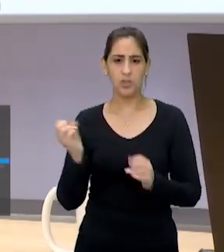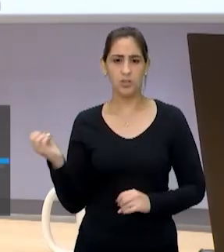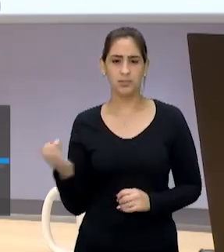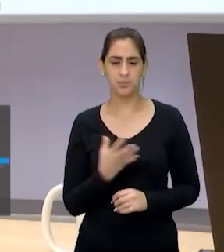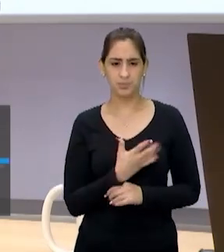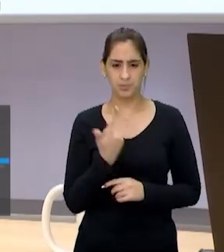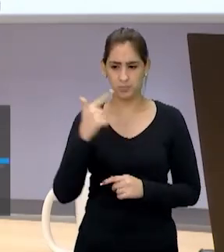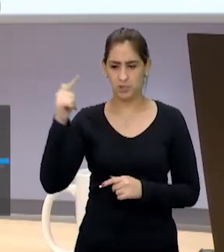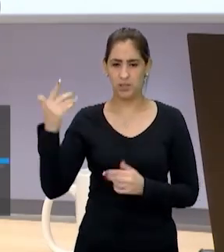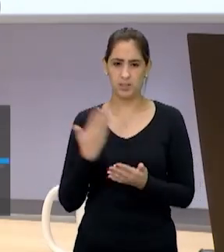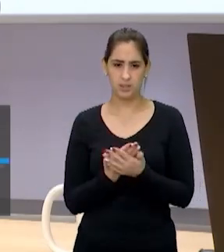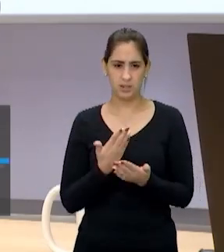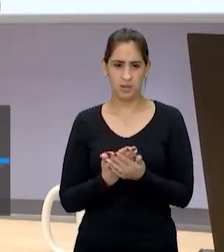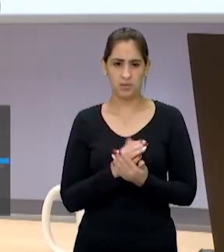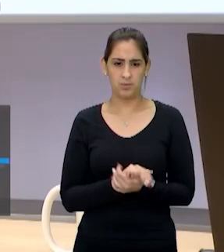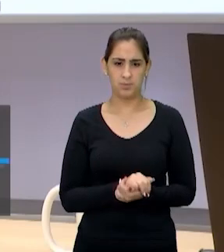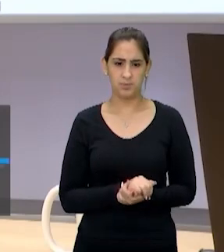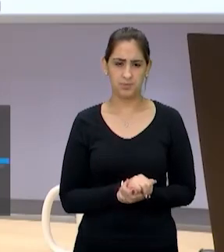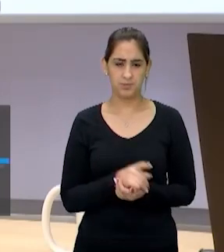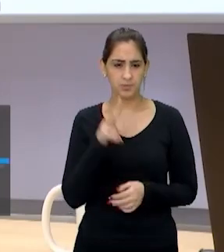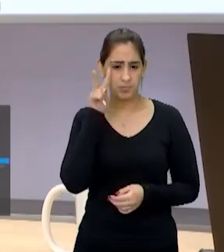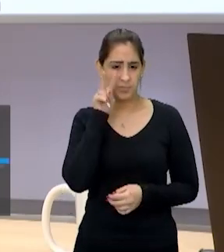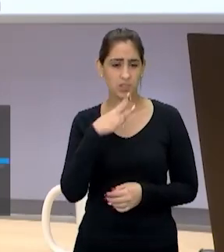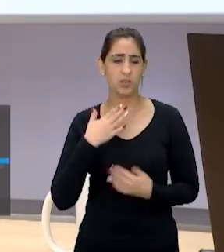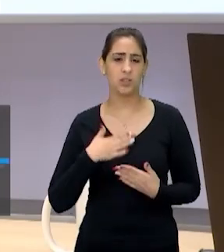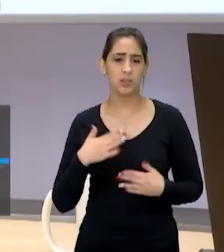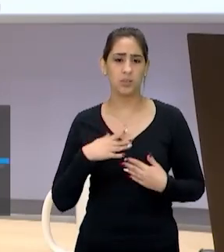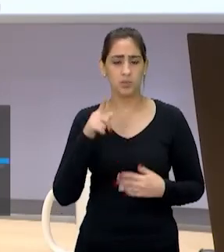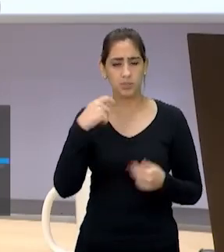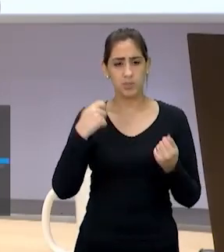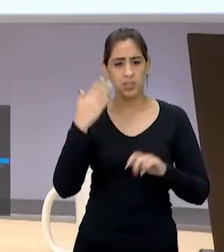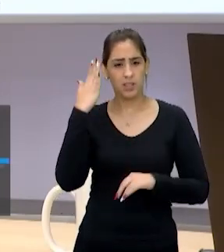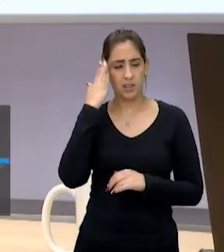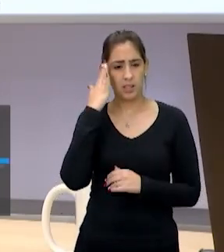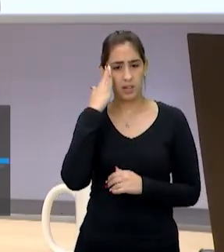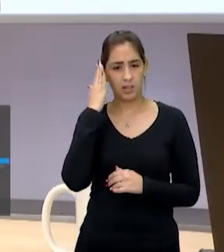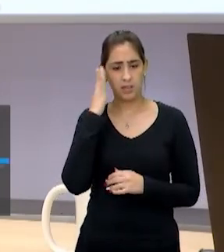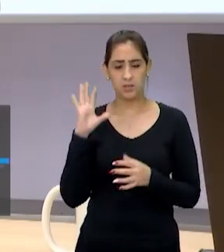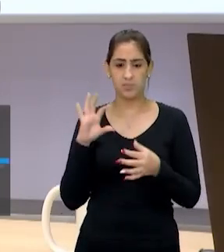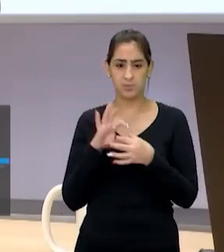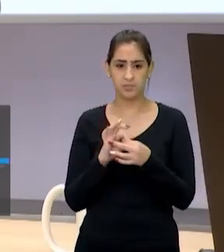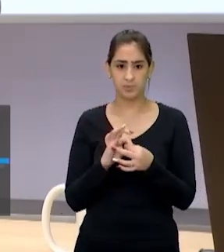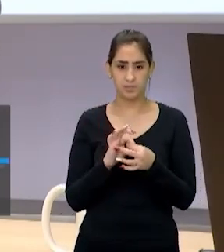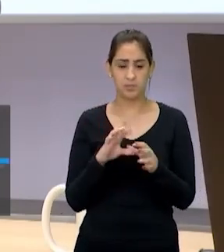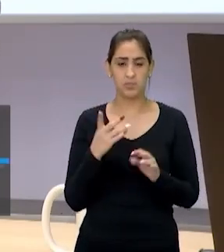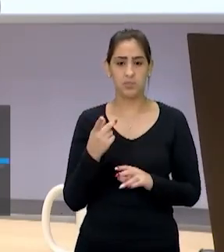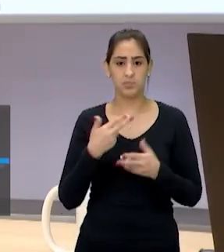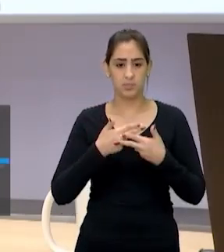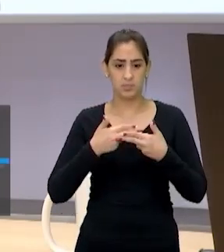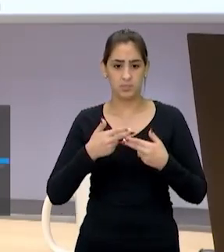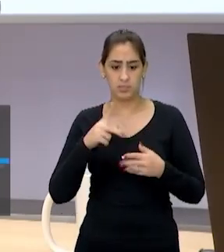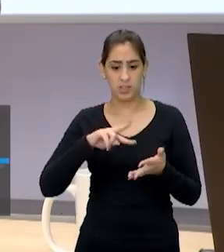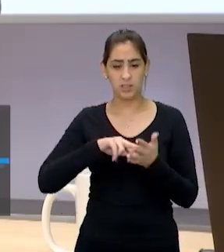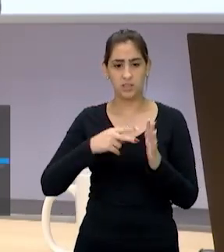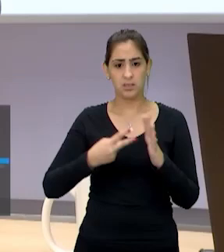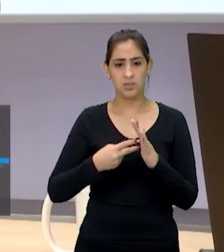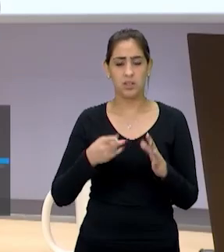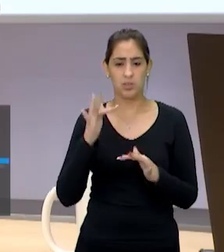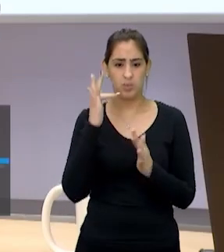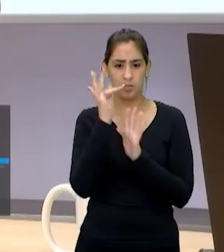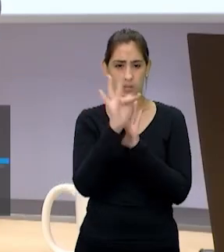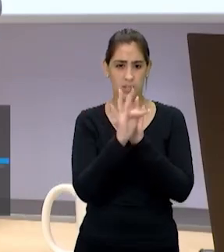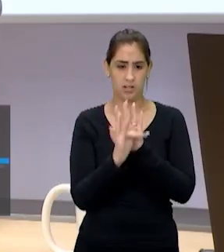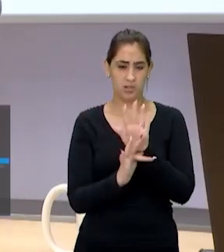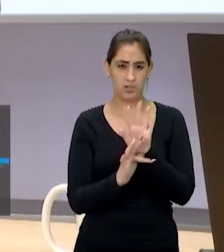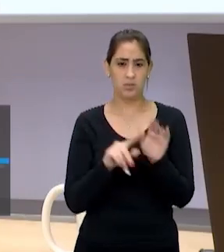outras aulas. Então, depois você vê com calma, você tem que entender que conectivos são elementos que vão dando significado ao texto.